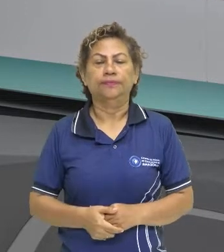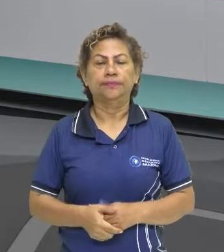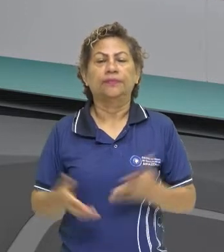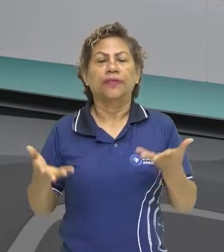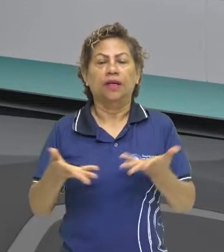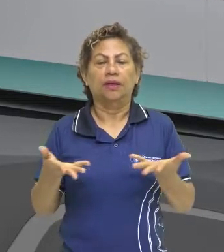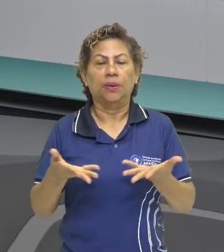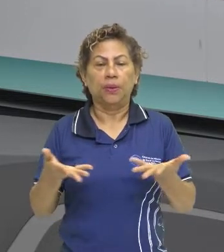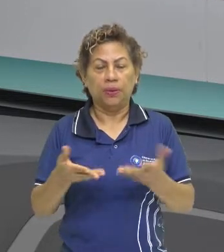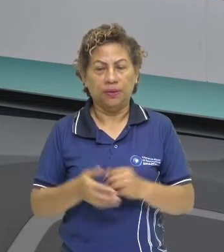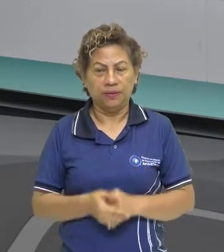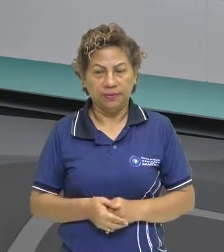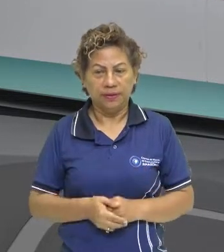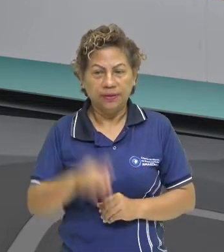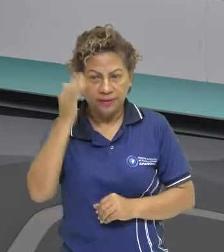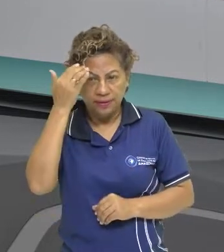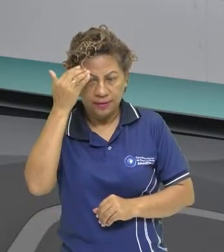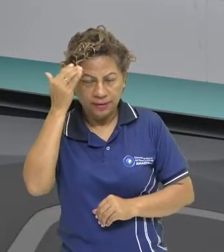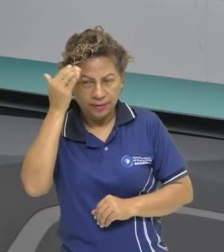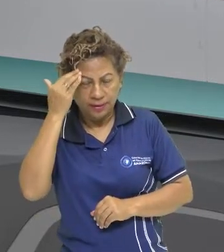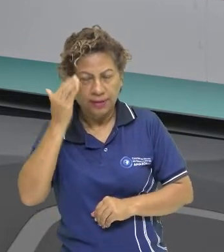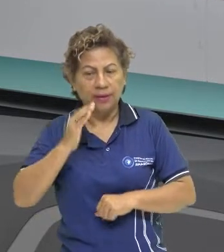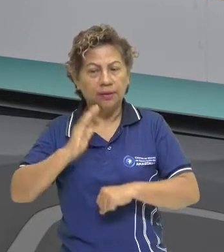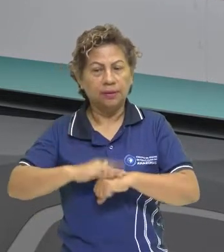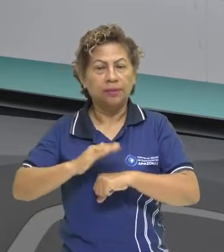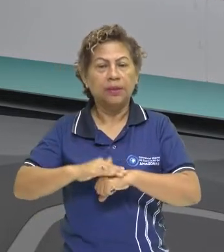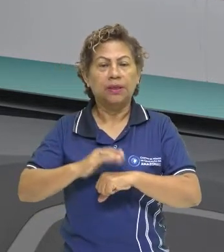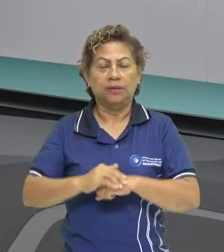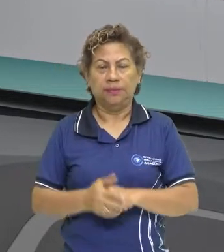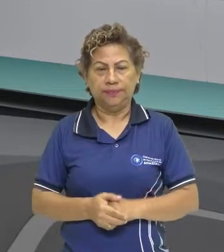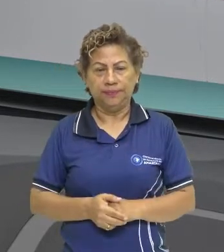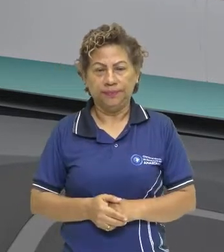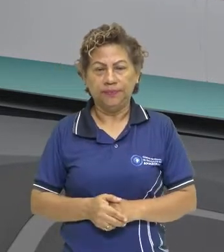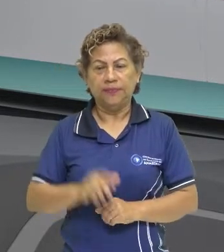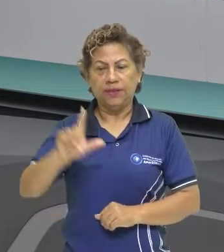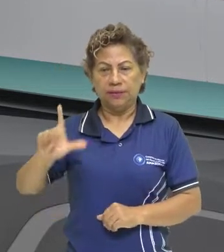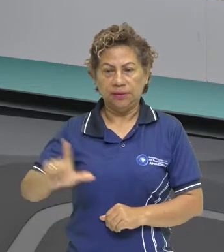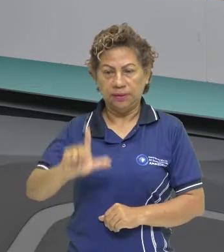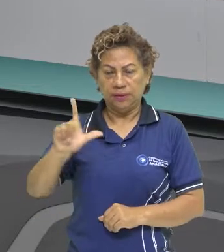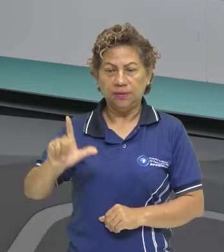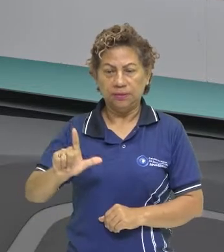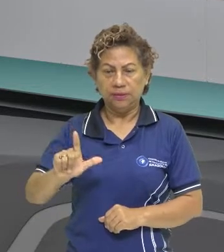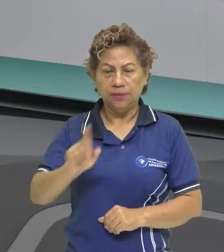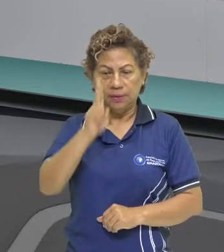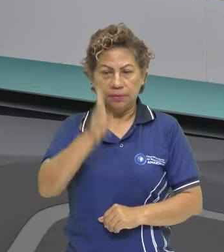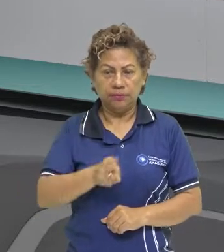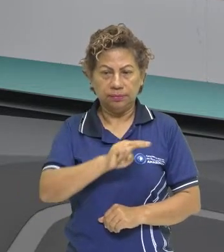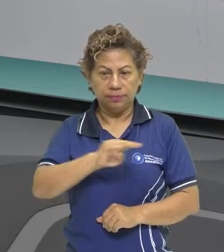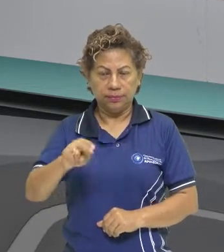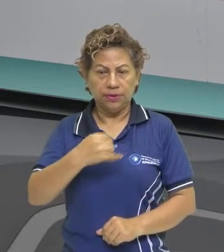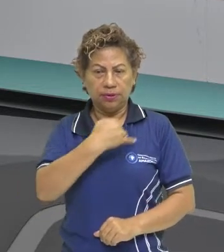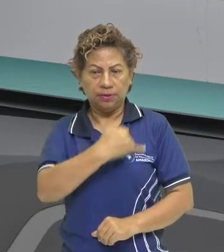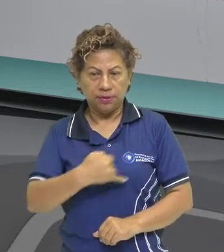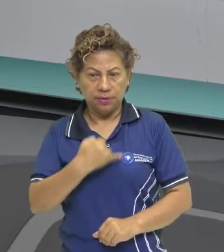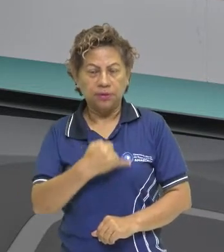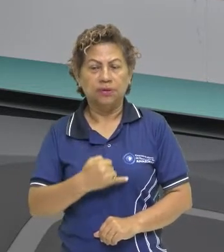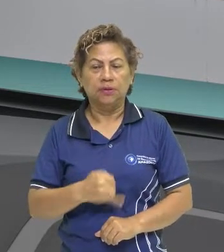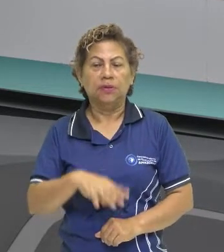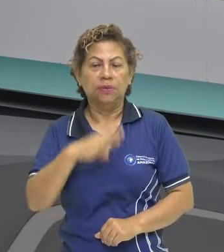agora um pouco mais sobre a literatura jesuítica. Então, essa literatura jesuítica é conhecida também como